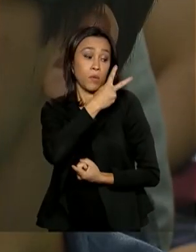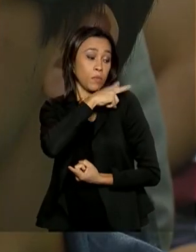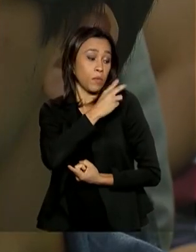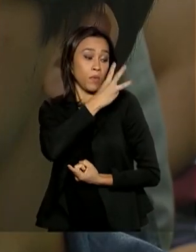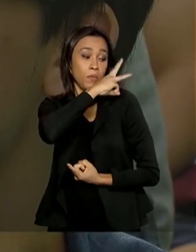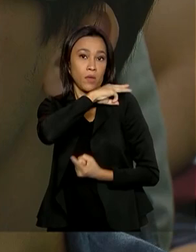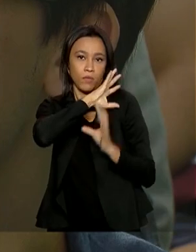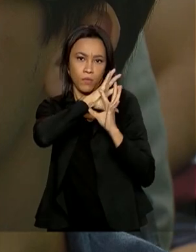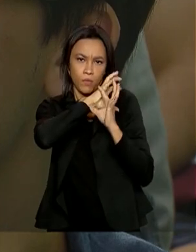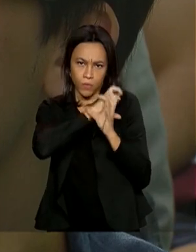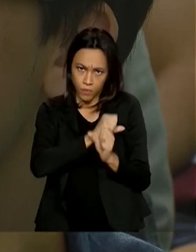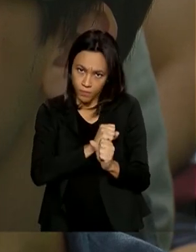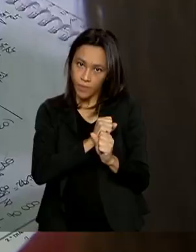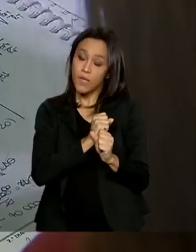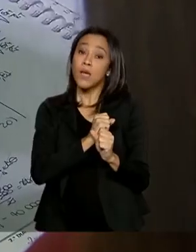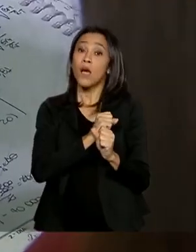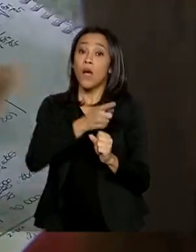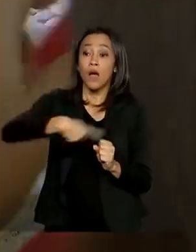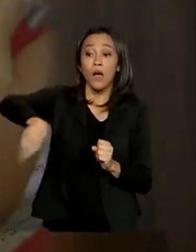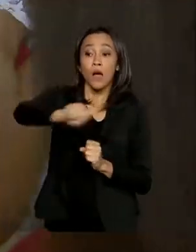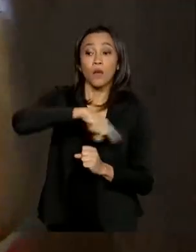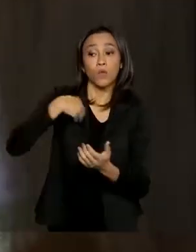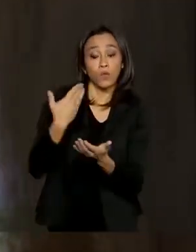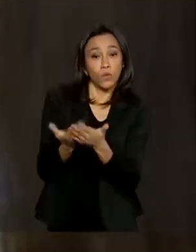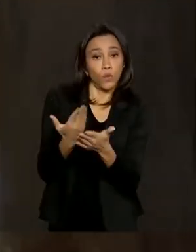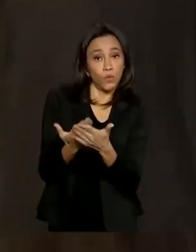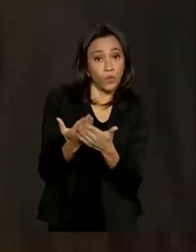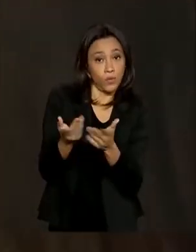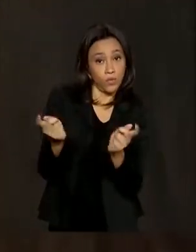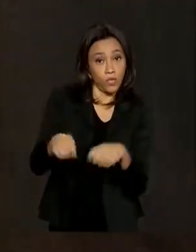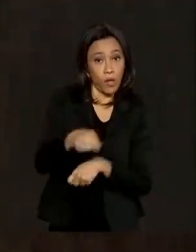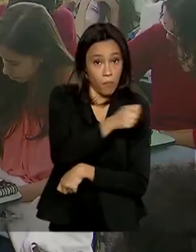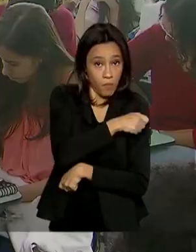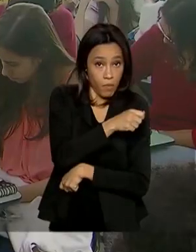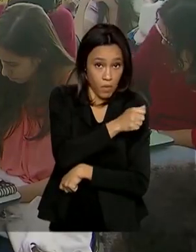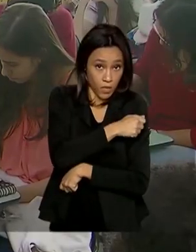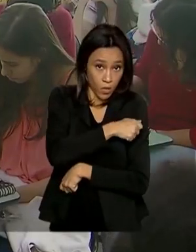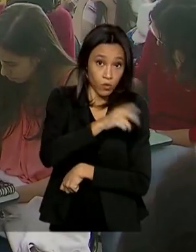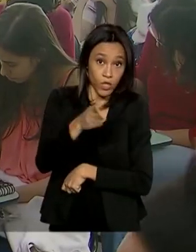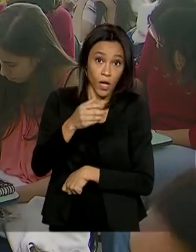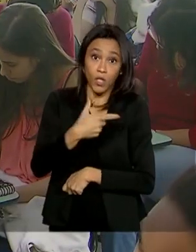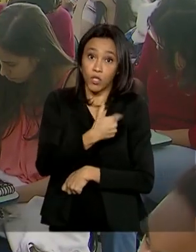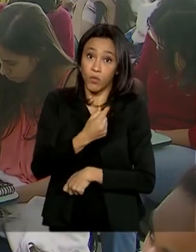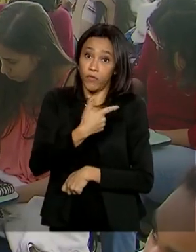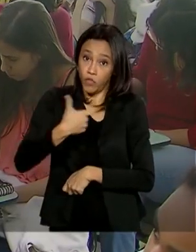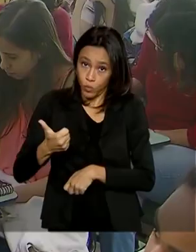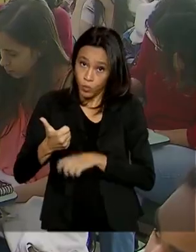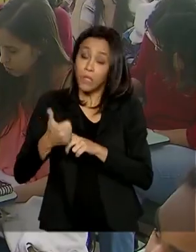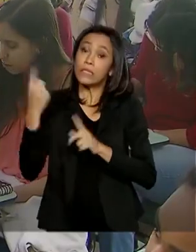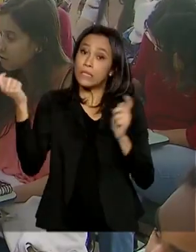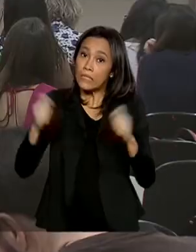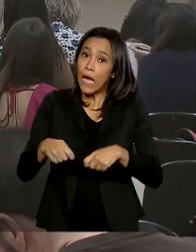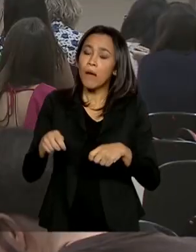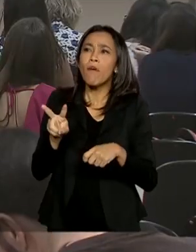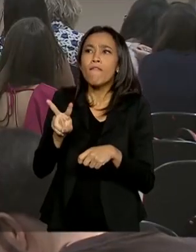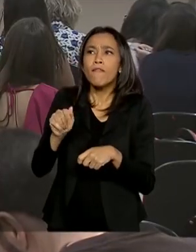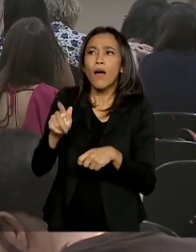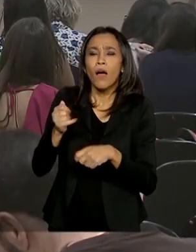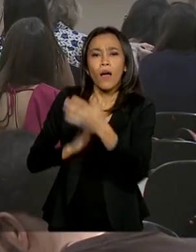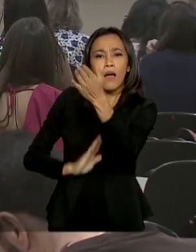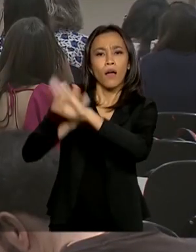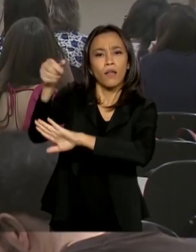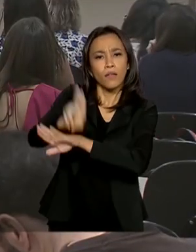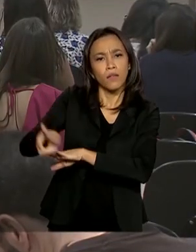Os estudantes que fizerem a prova em 2021 já vão poder concorrer a vagas nas universidades para